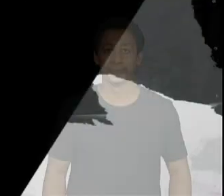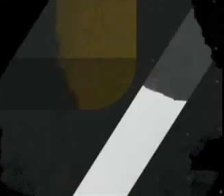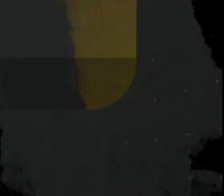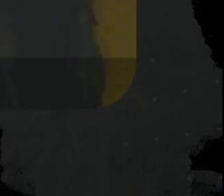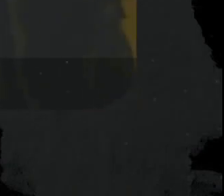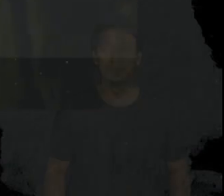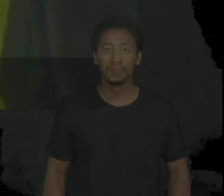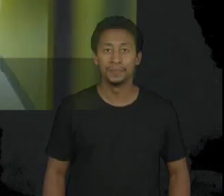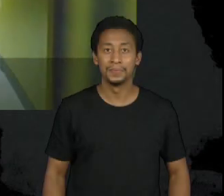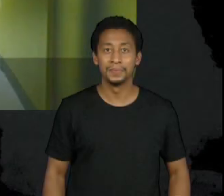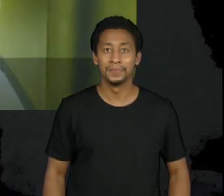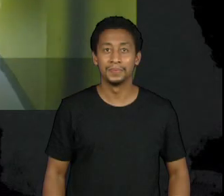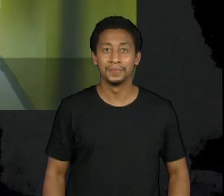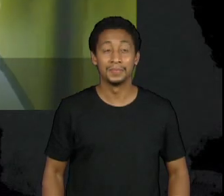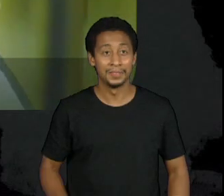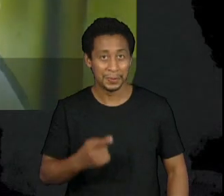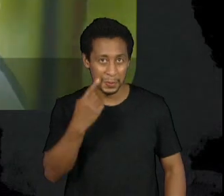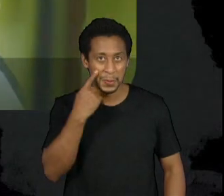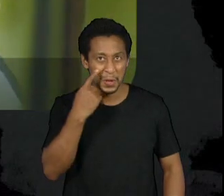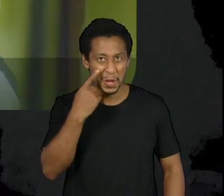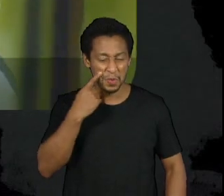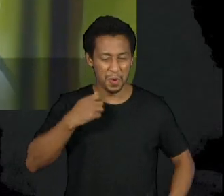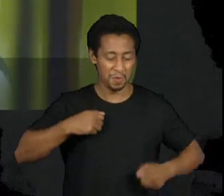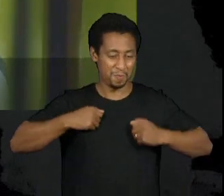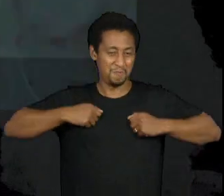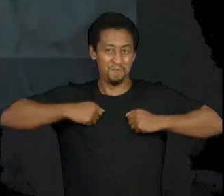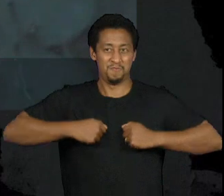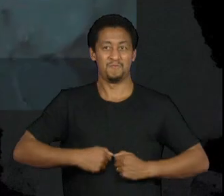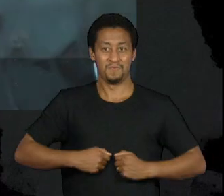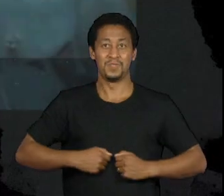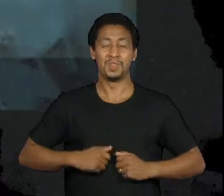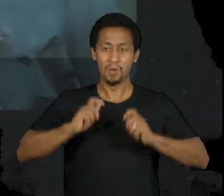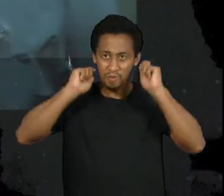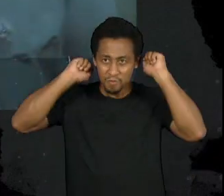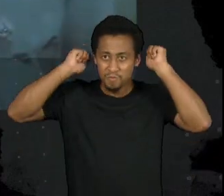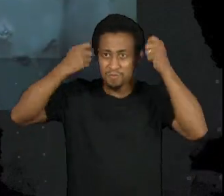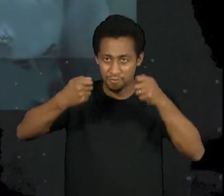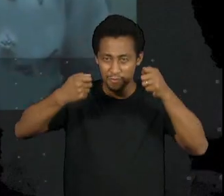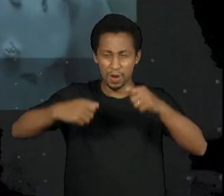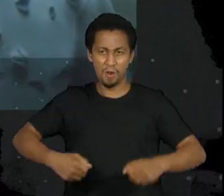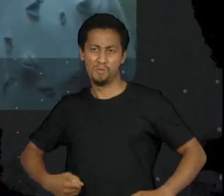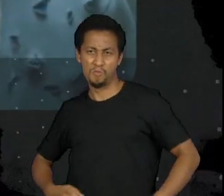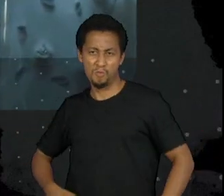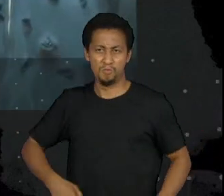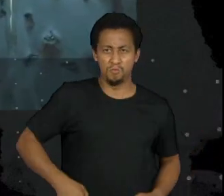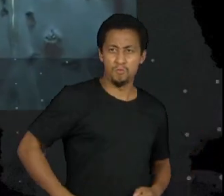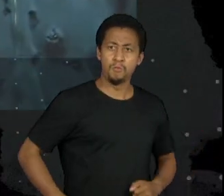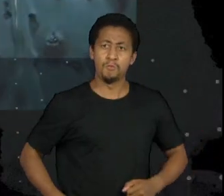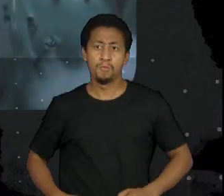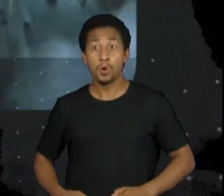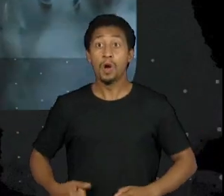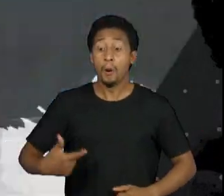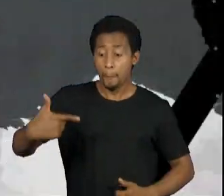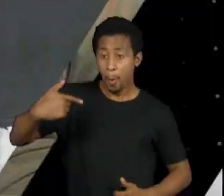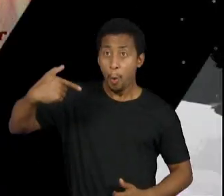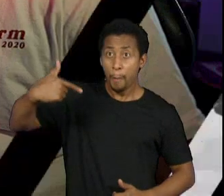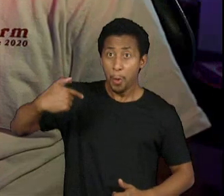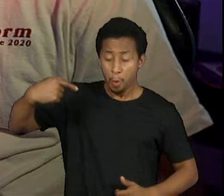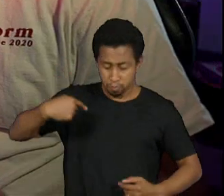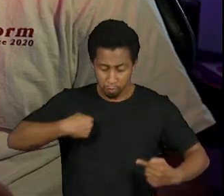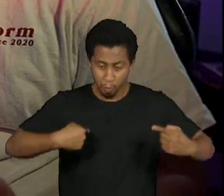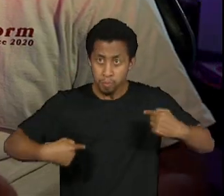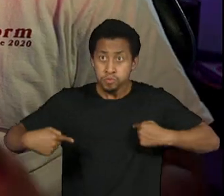O lance do moletom e do moletom tá furado de bala, só que o homem preto, se é a prova de bala. Então a gente